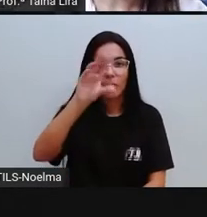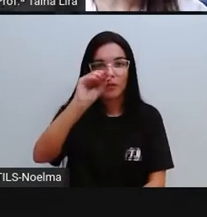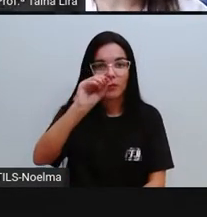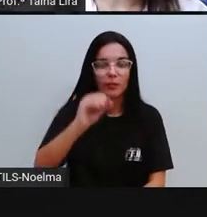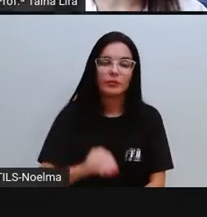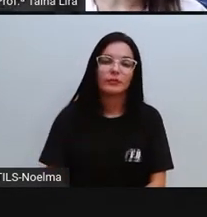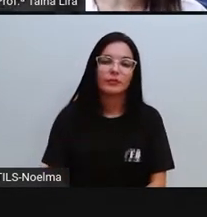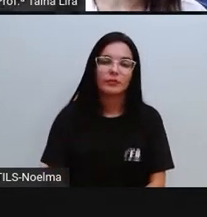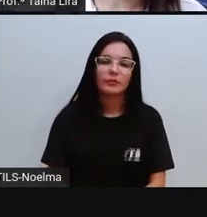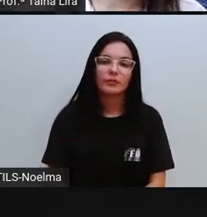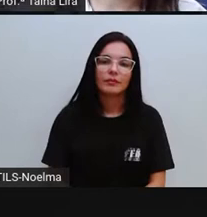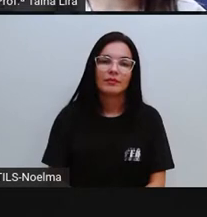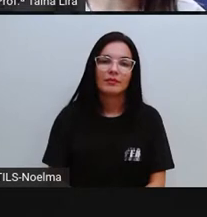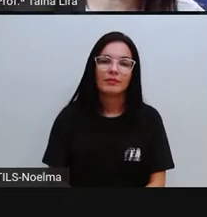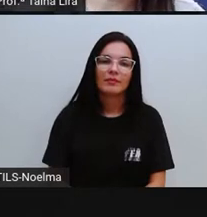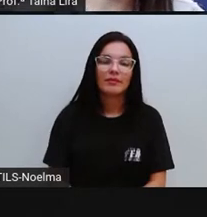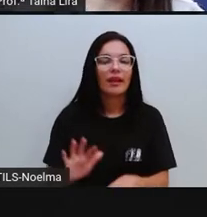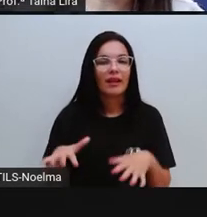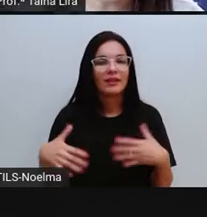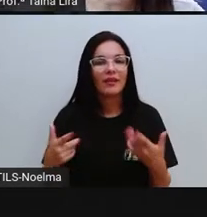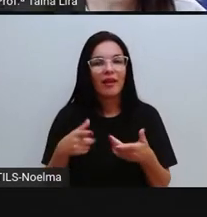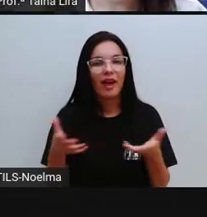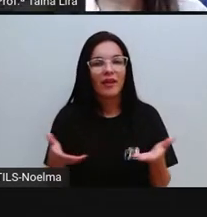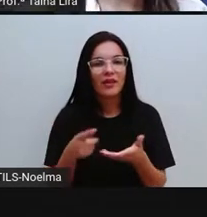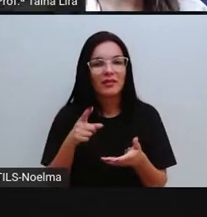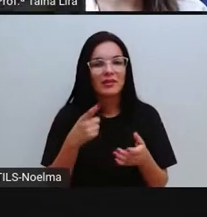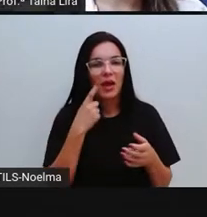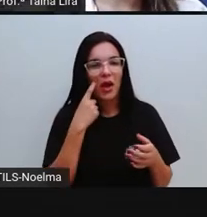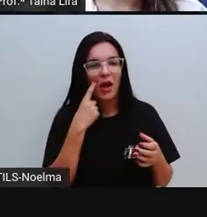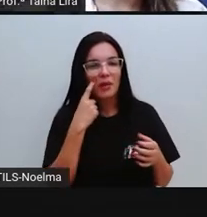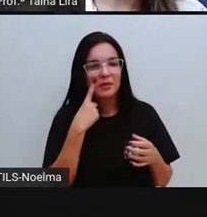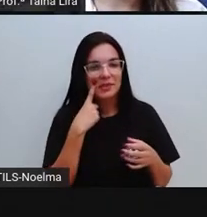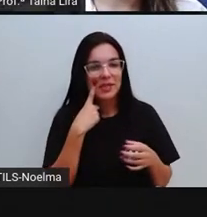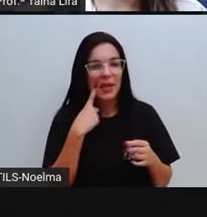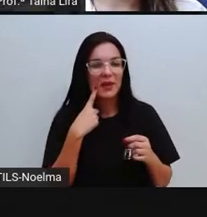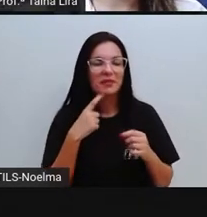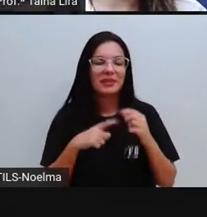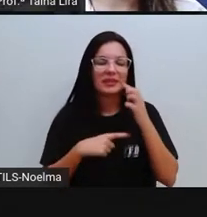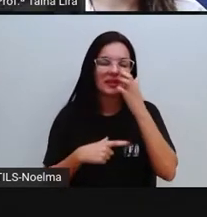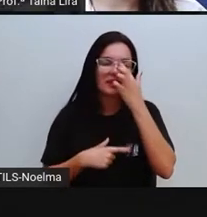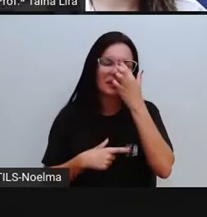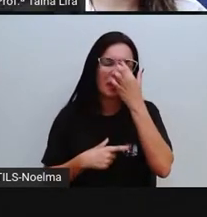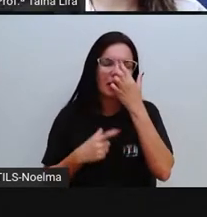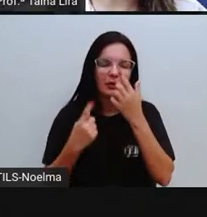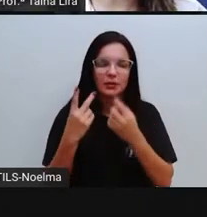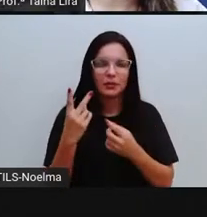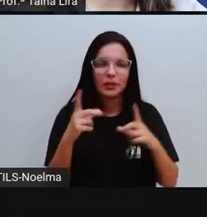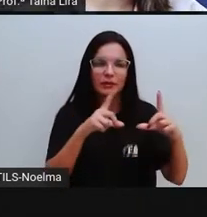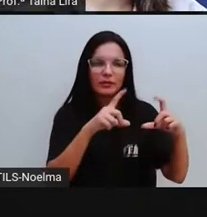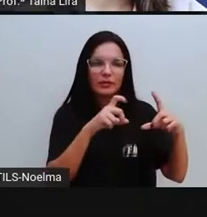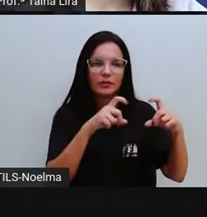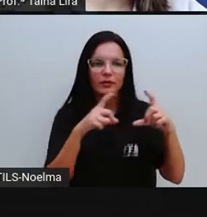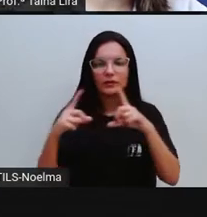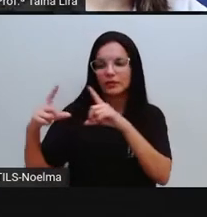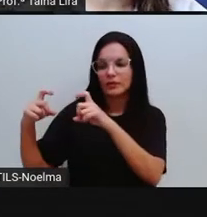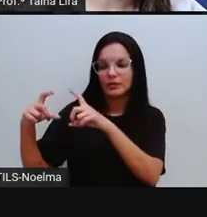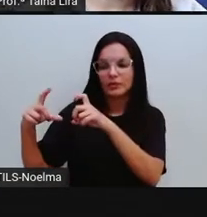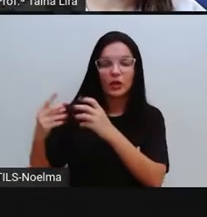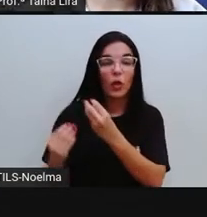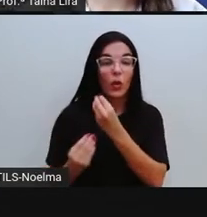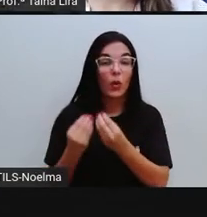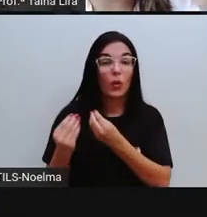Bom, agora observem, né? A gente está vendo aqui as imagens de como os indígenas